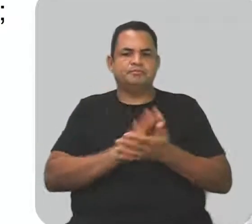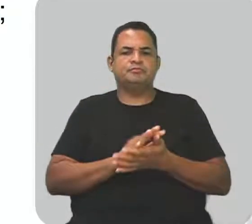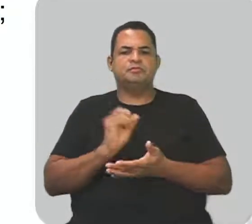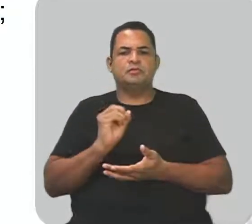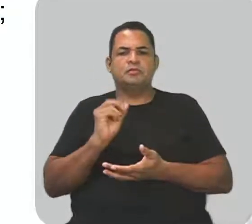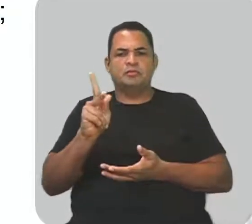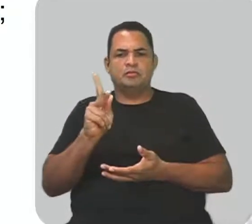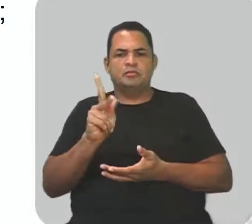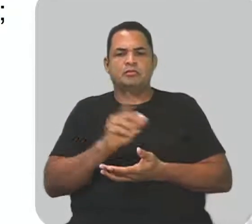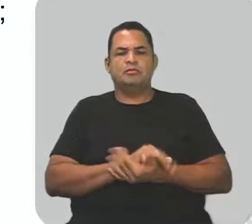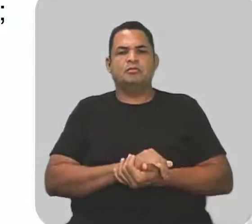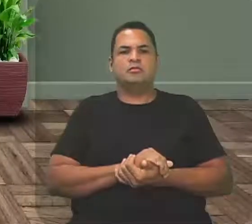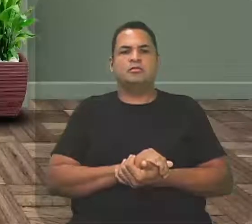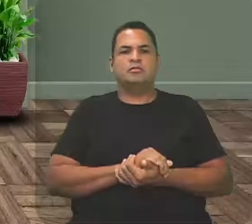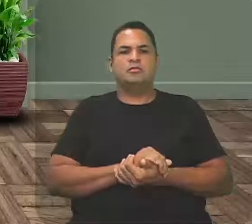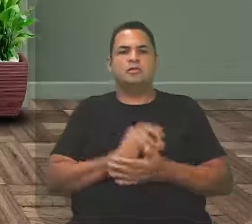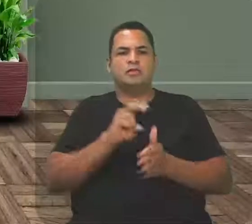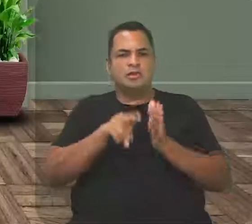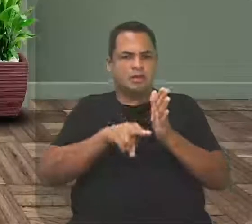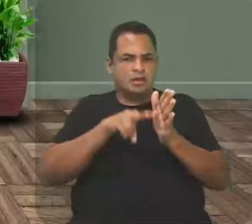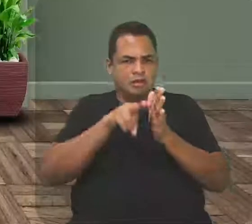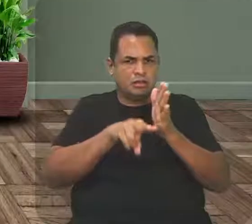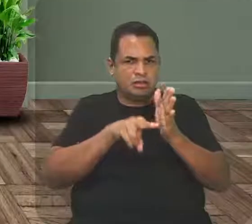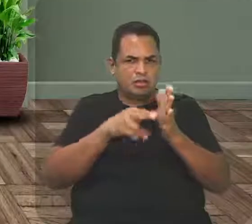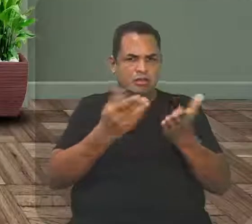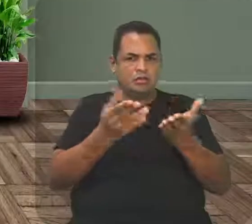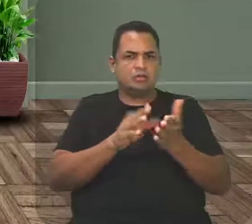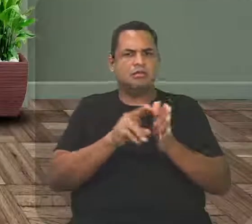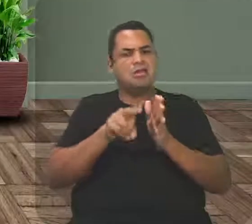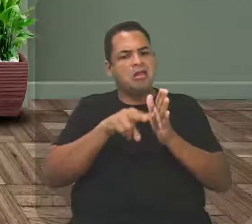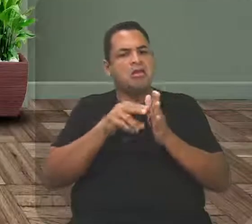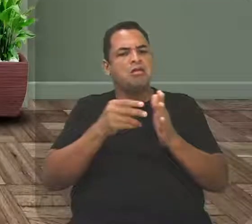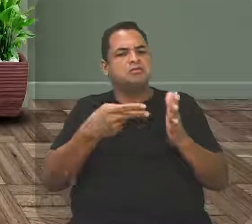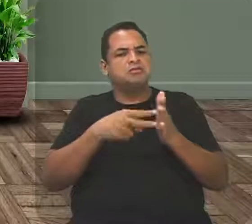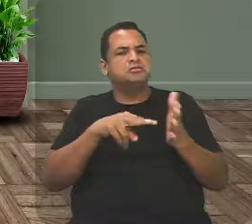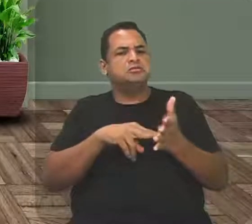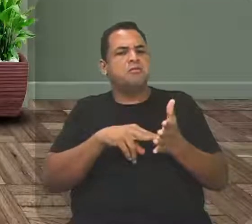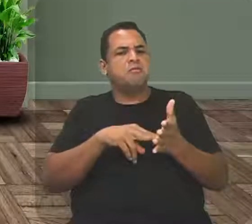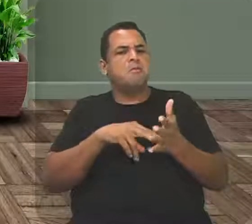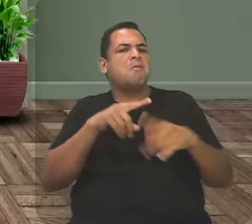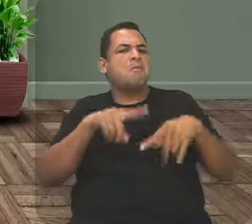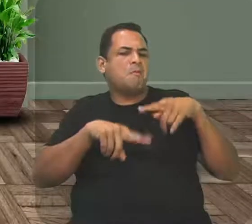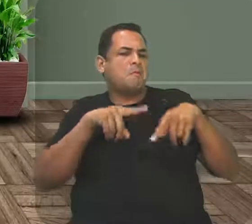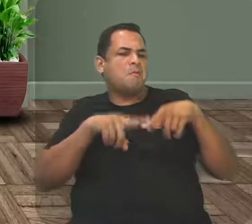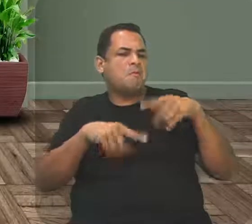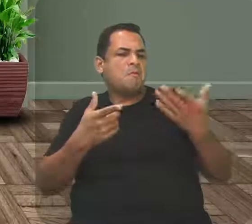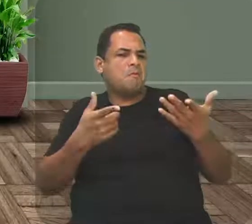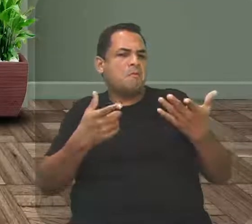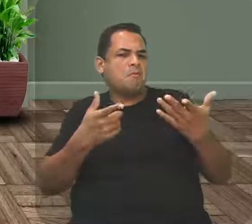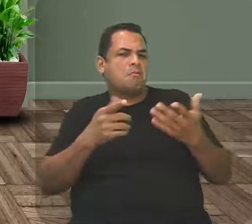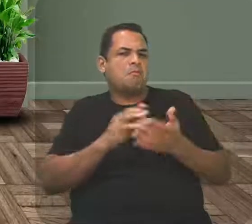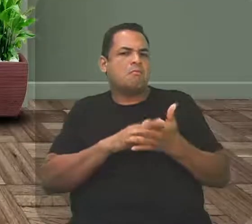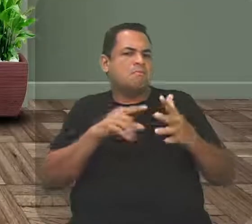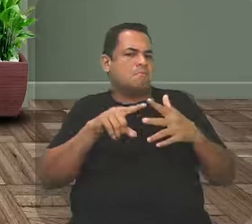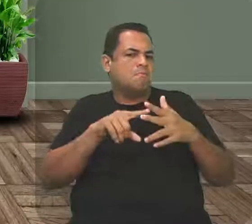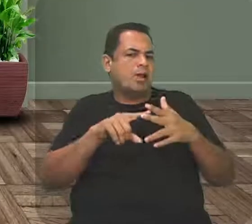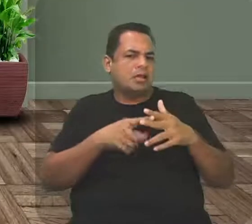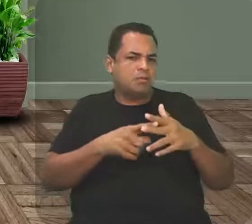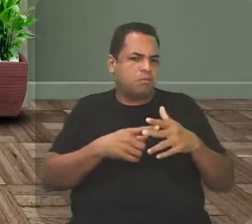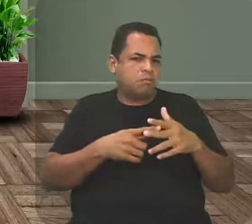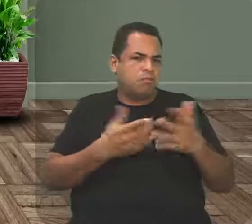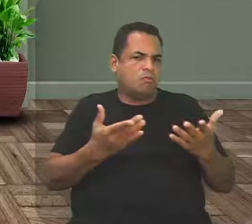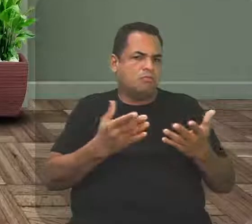certo? Trem, tem trem no sentido de trem mesmo. O trem chegou tarde,